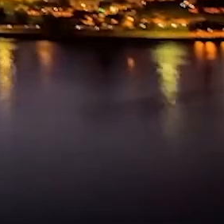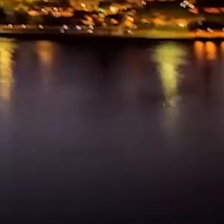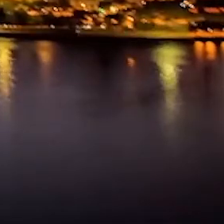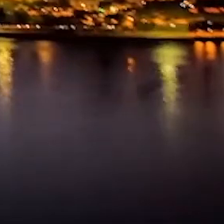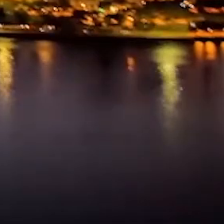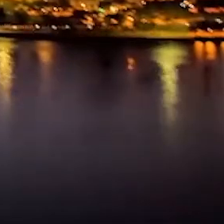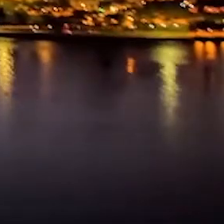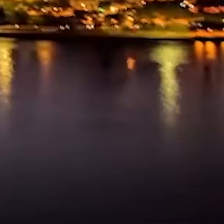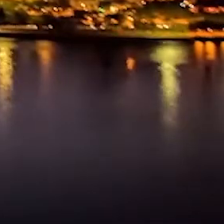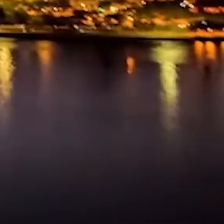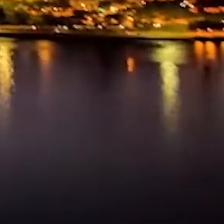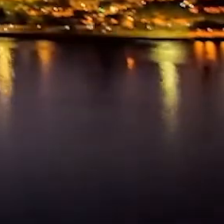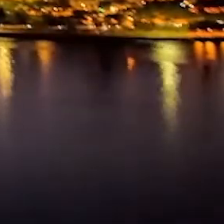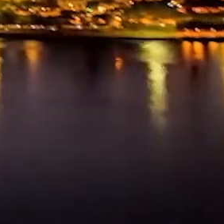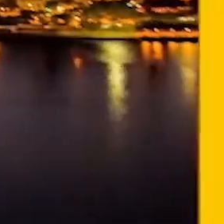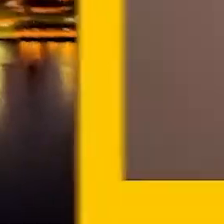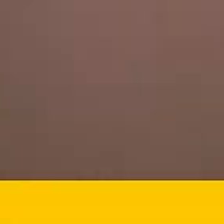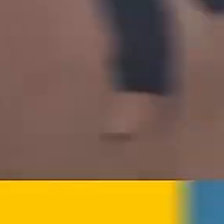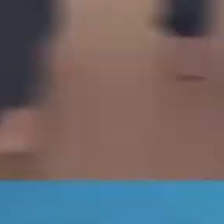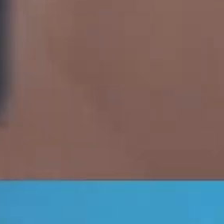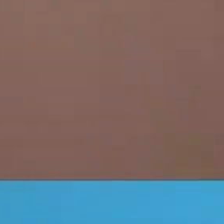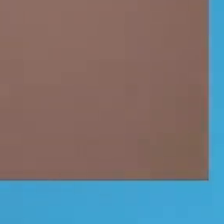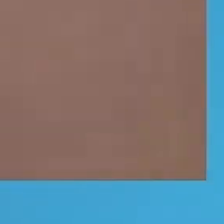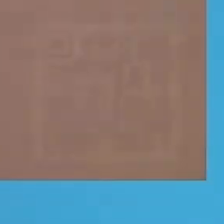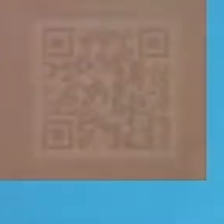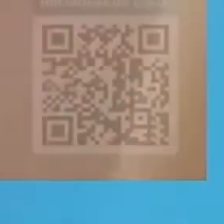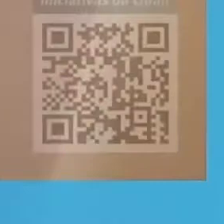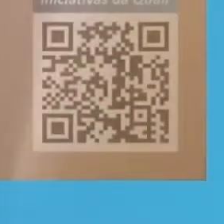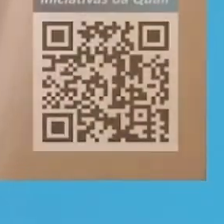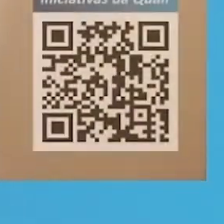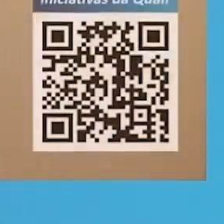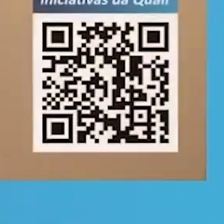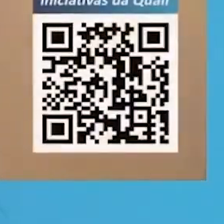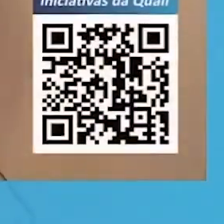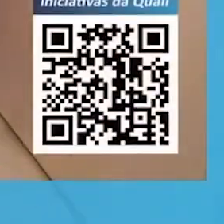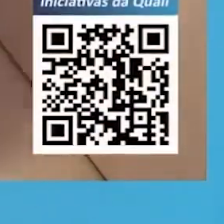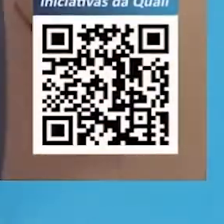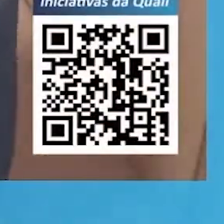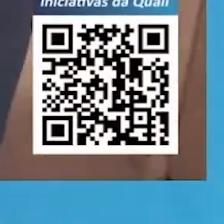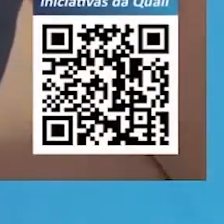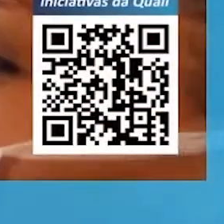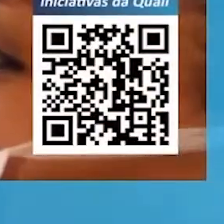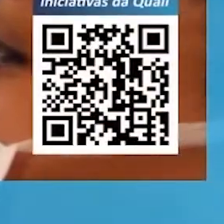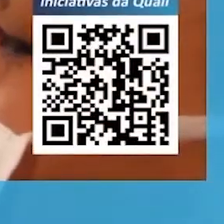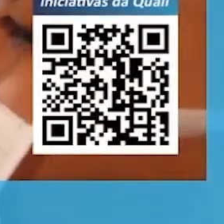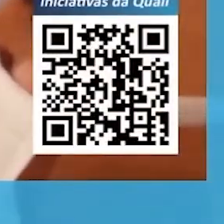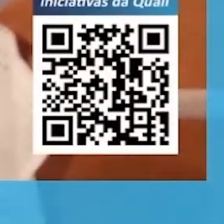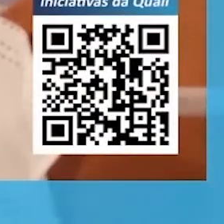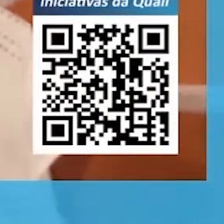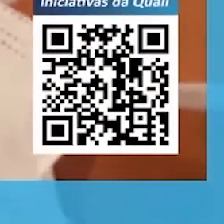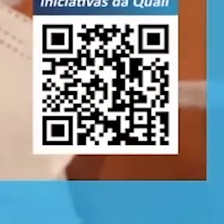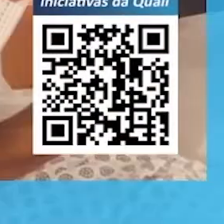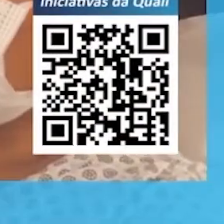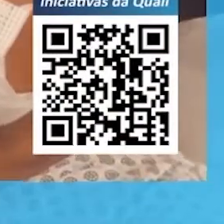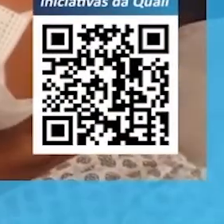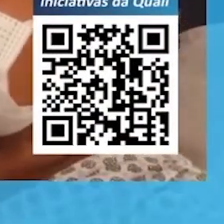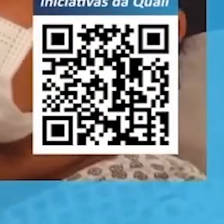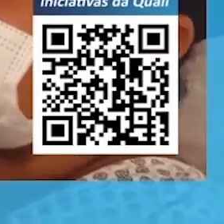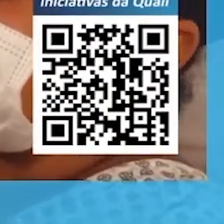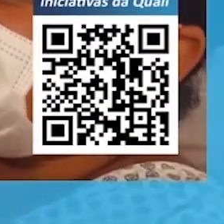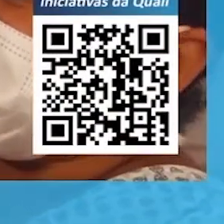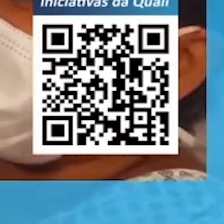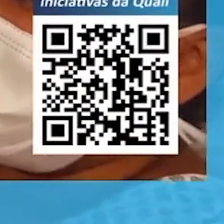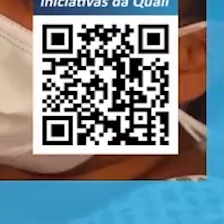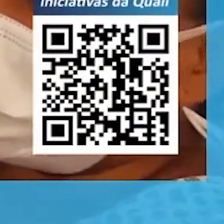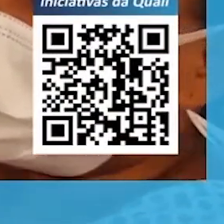Qualicorp acredita que tudo isso vai passar. Mas enquanto não passa, investimos mais de 14 milhões para ajudar o Brasil